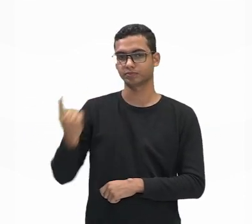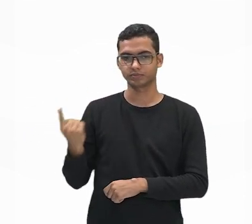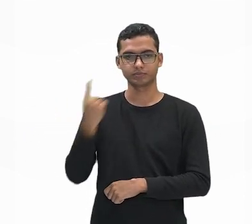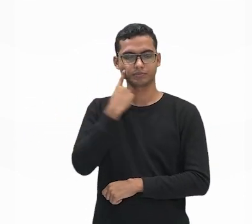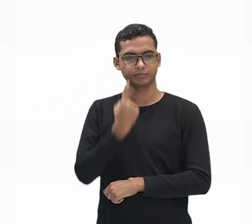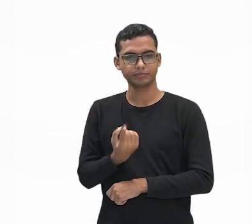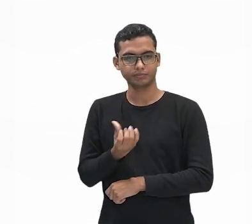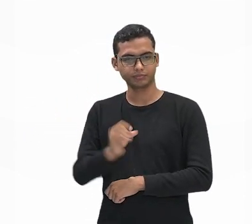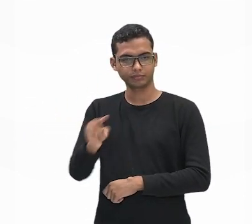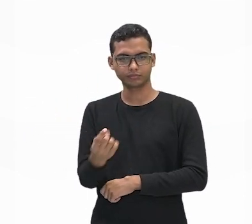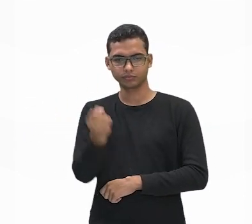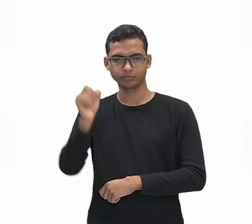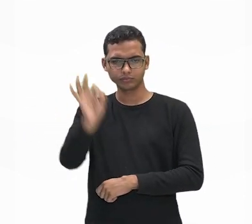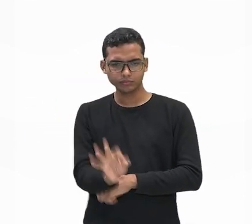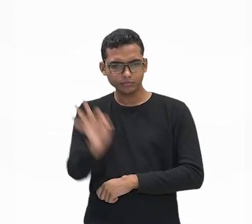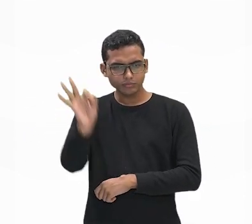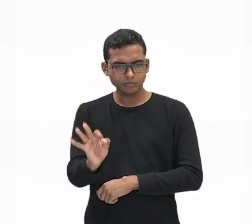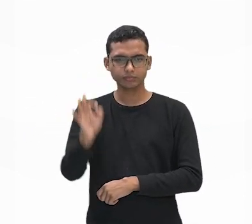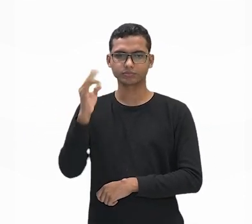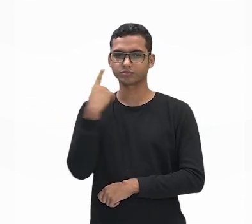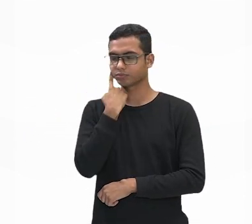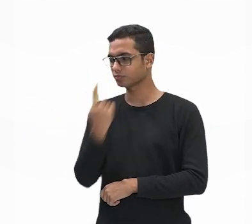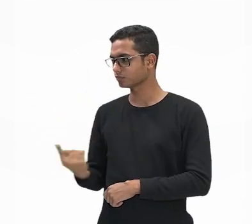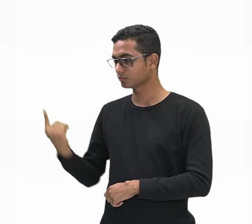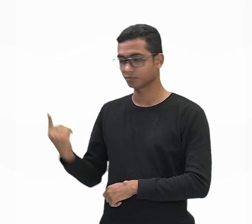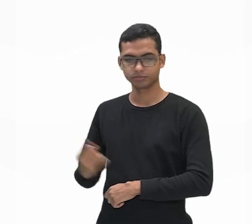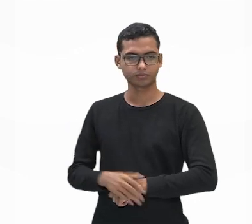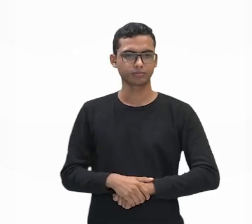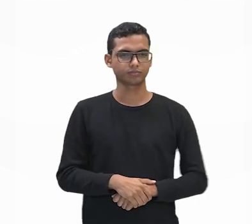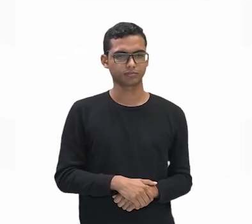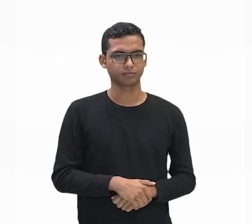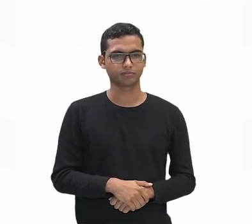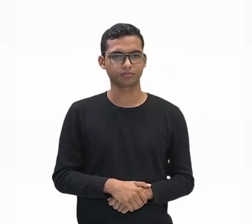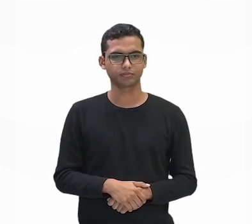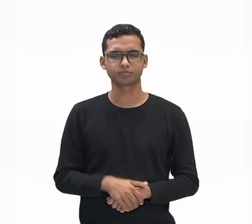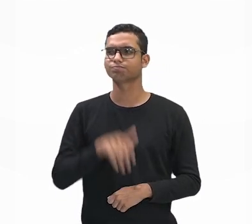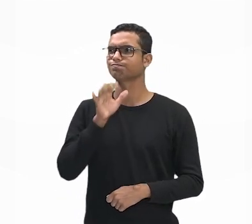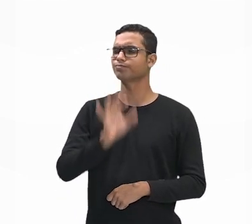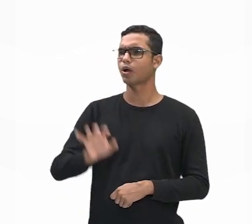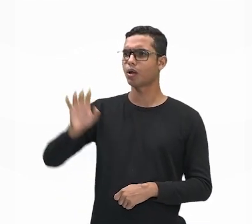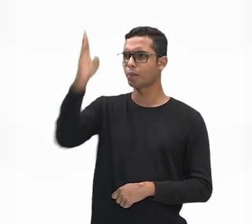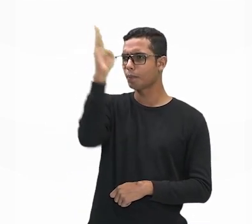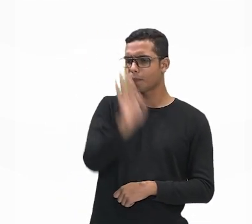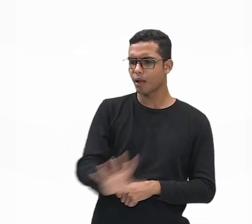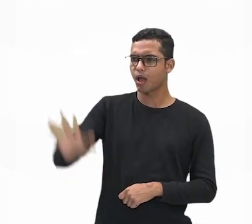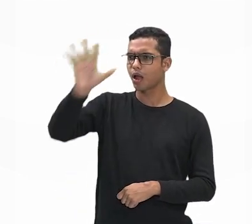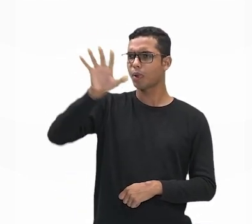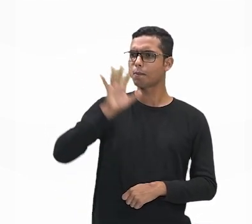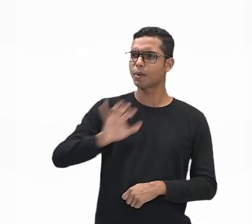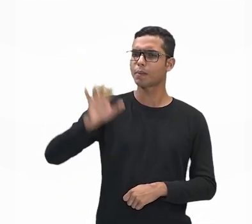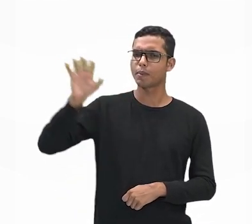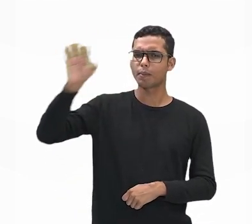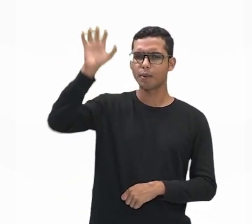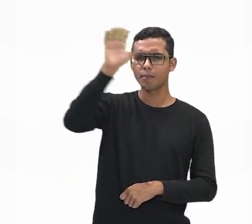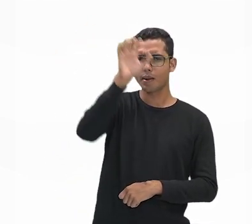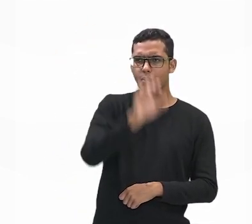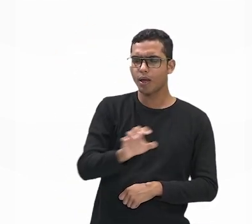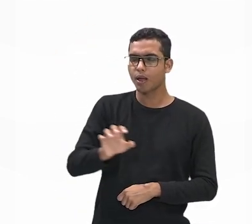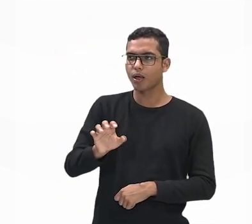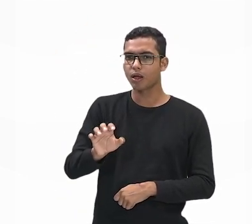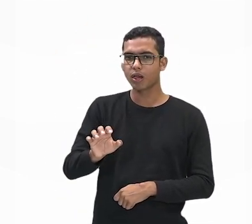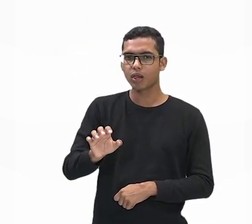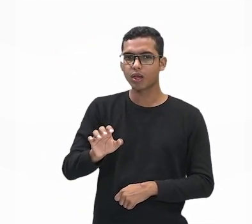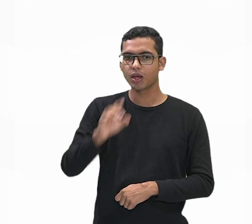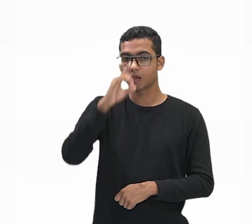analfabetas. E a gente observa ainda que, quando a gente vê por regiões, esse valor ainda é alto